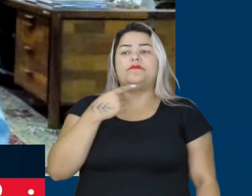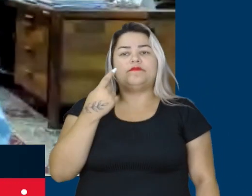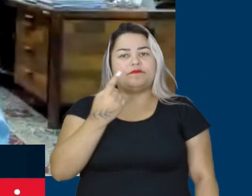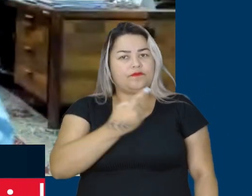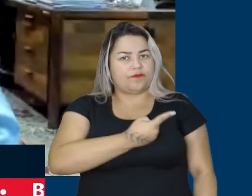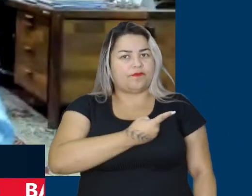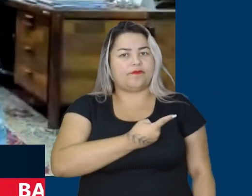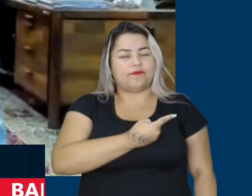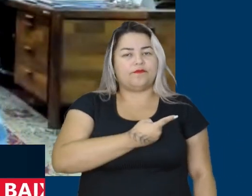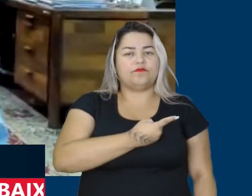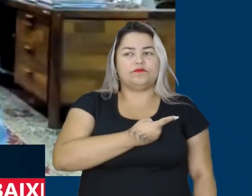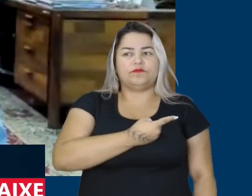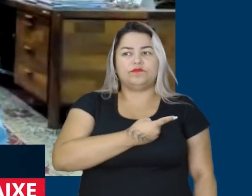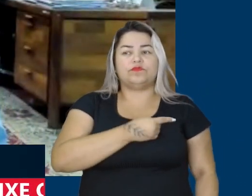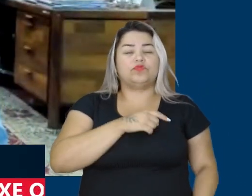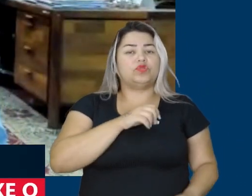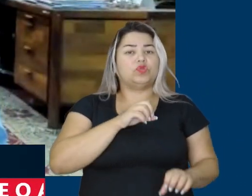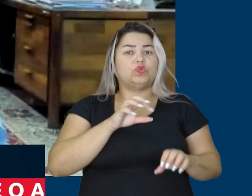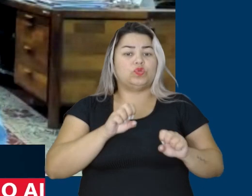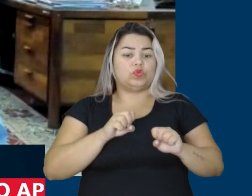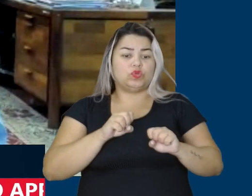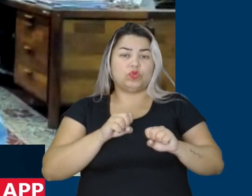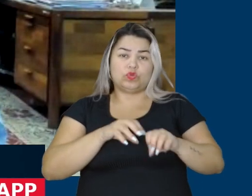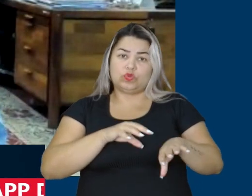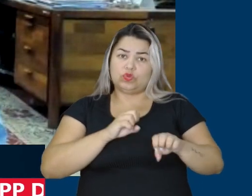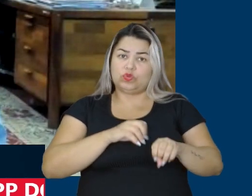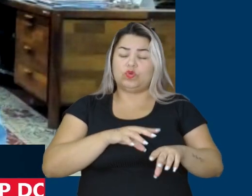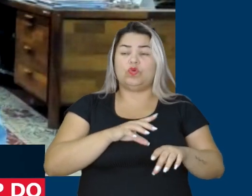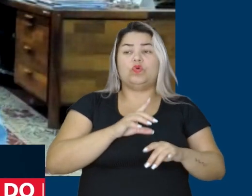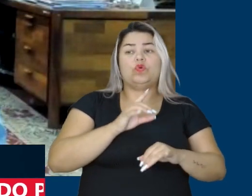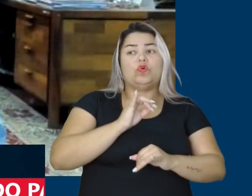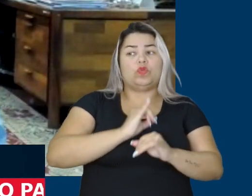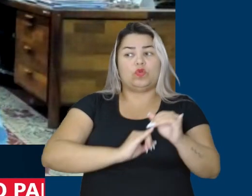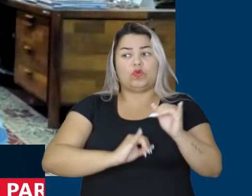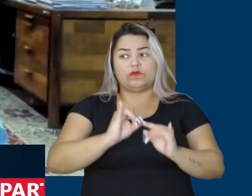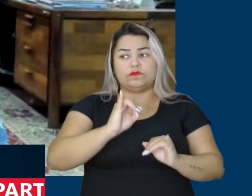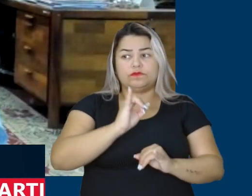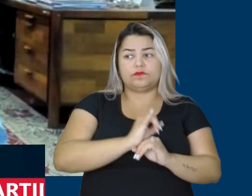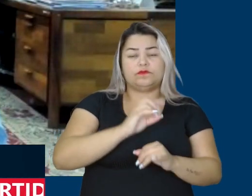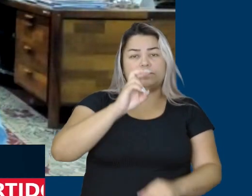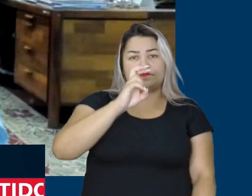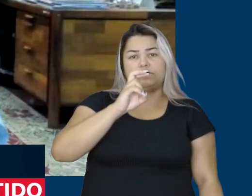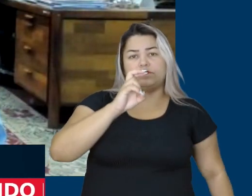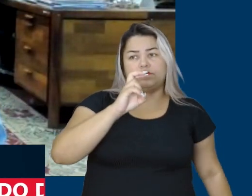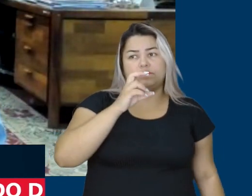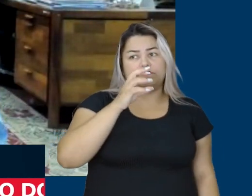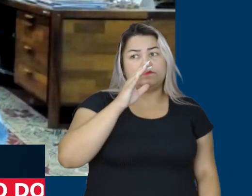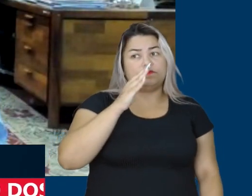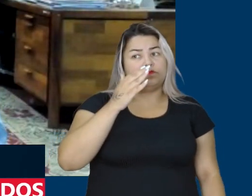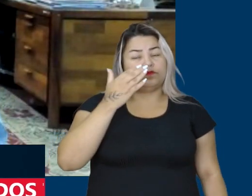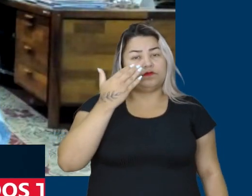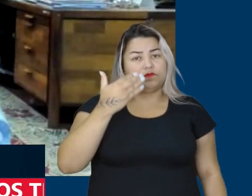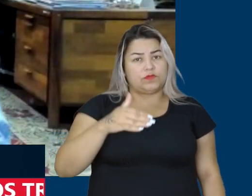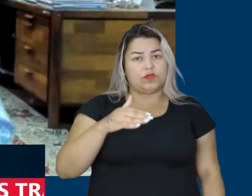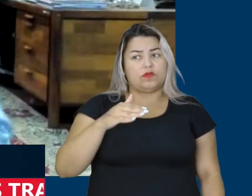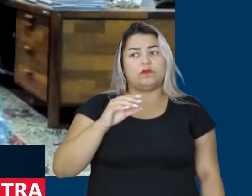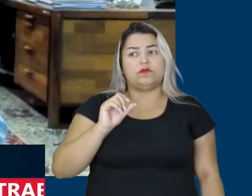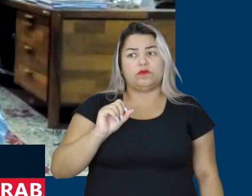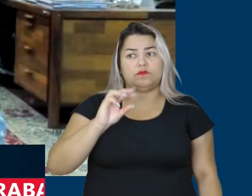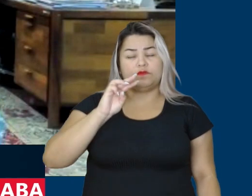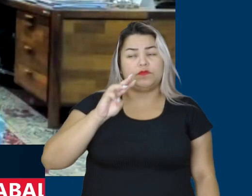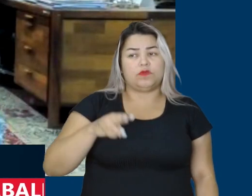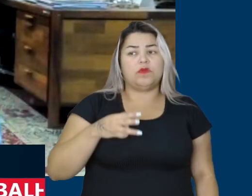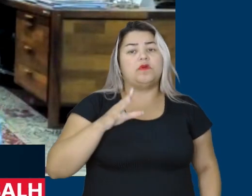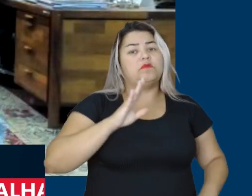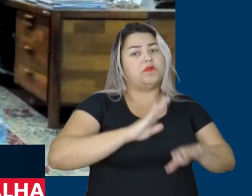de ensino digital, na área digital, um plano para 5 milhões e meio até 26, mas